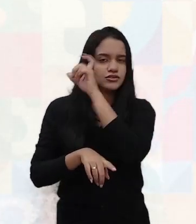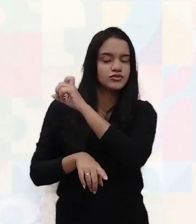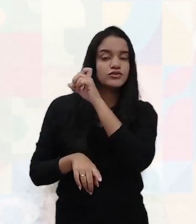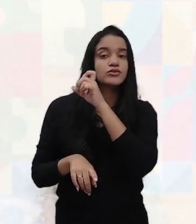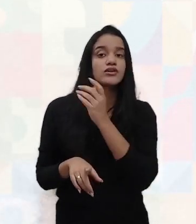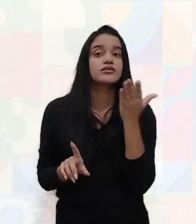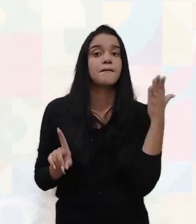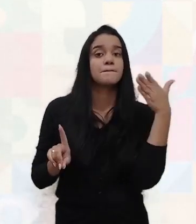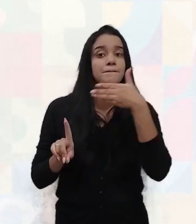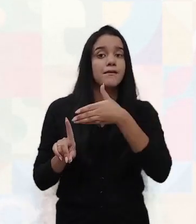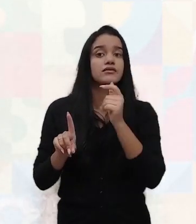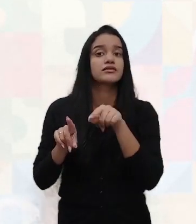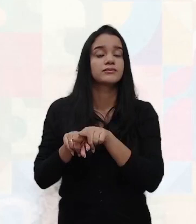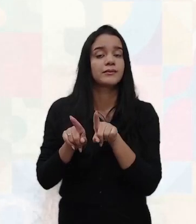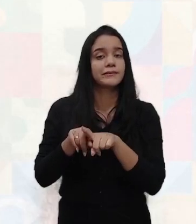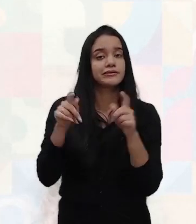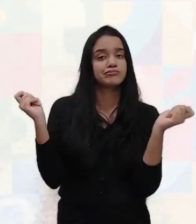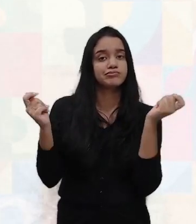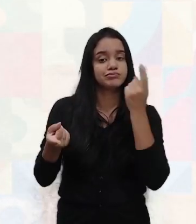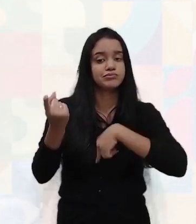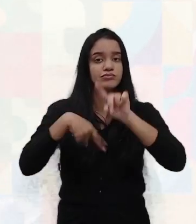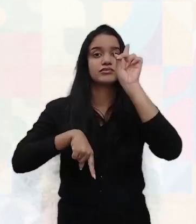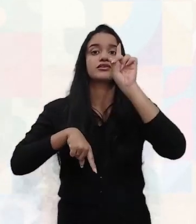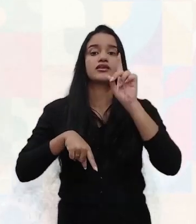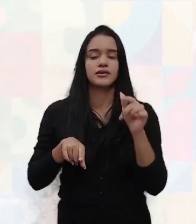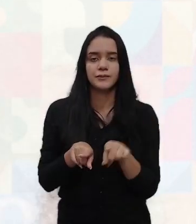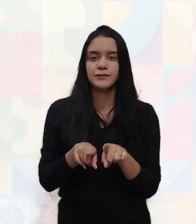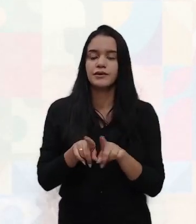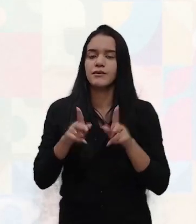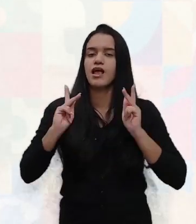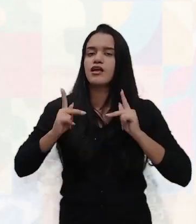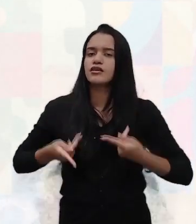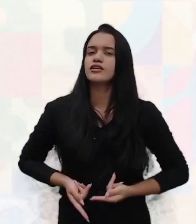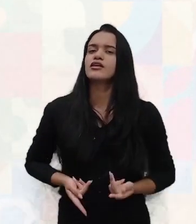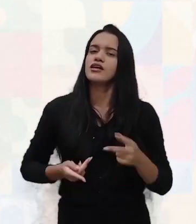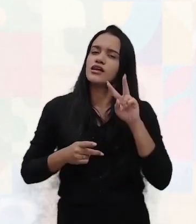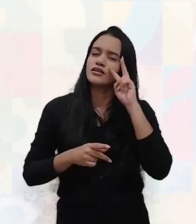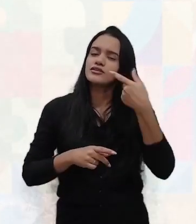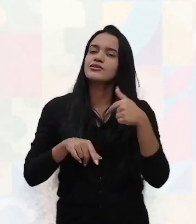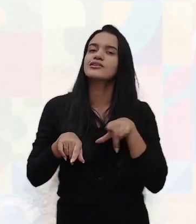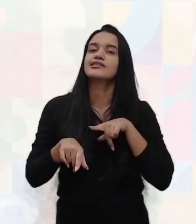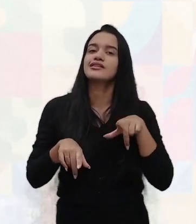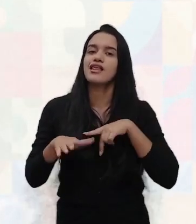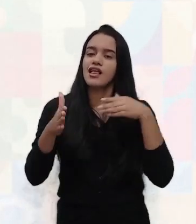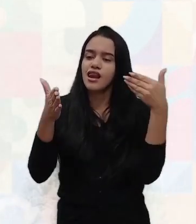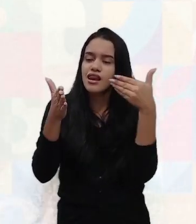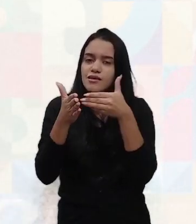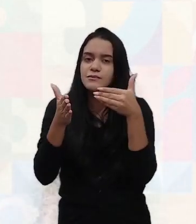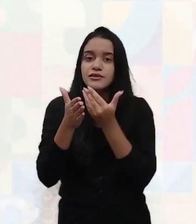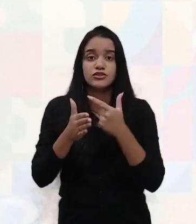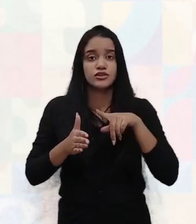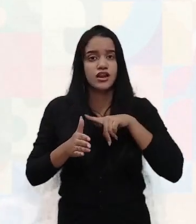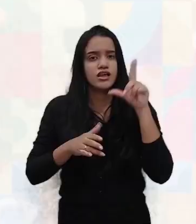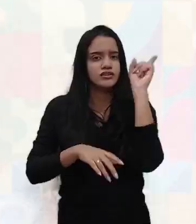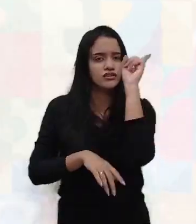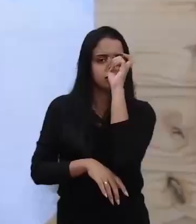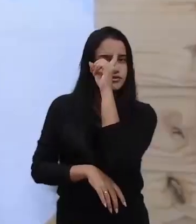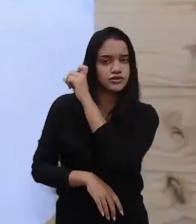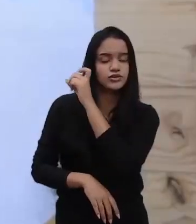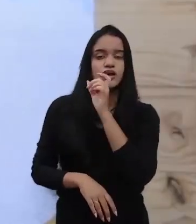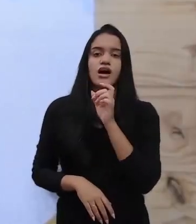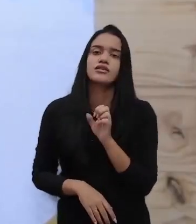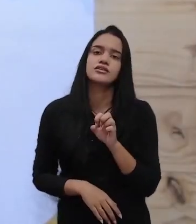superá-las. O primeiro passo para a evolução humana é quando você reconhece que possui limitações. Se você tem uma certa dificuldade,